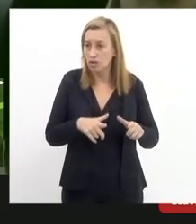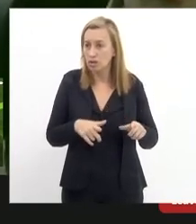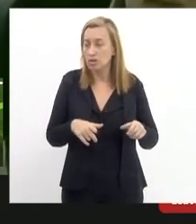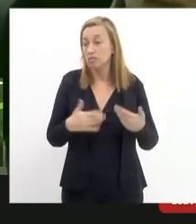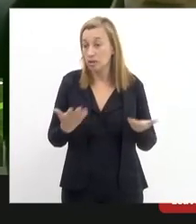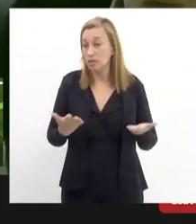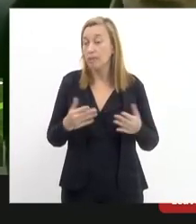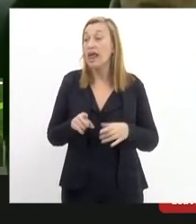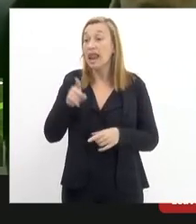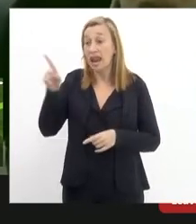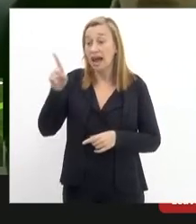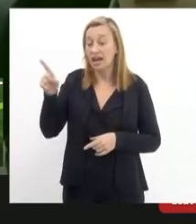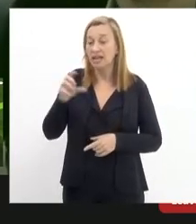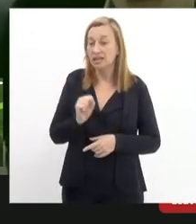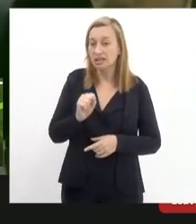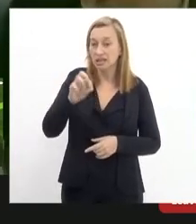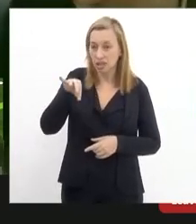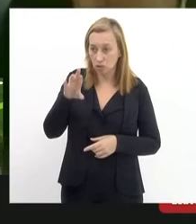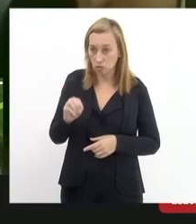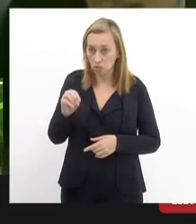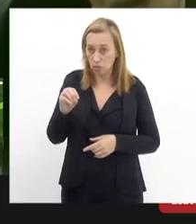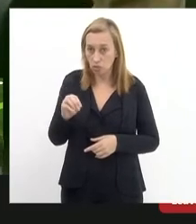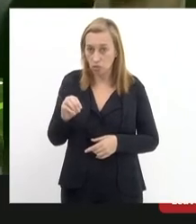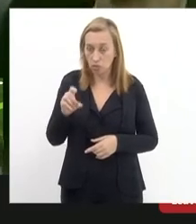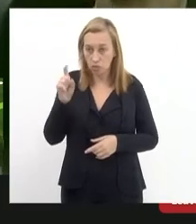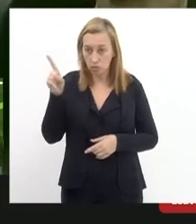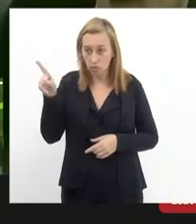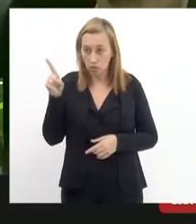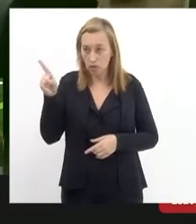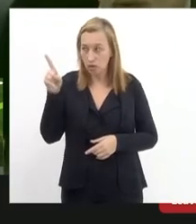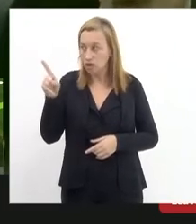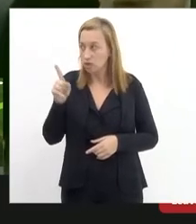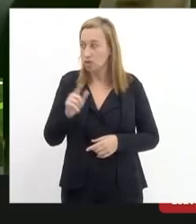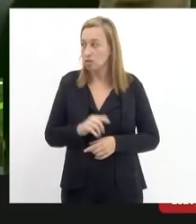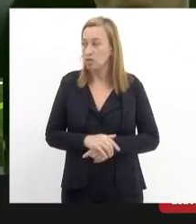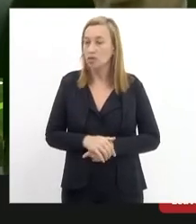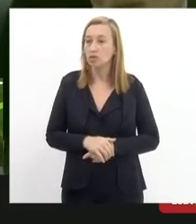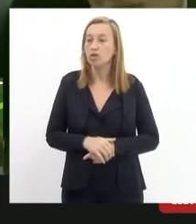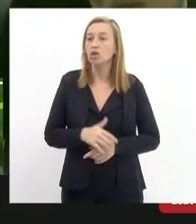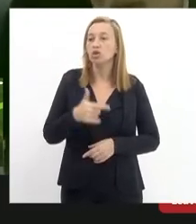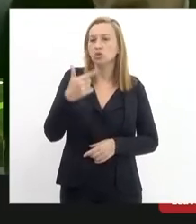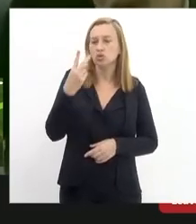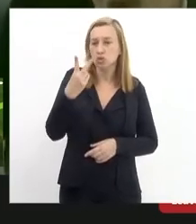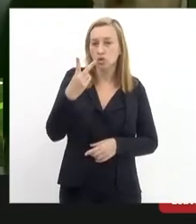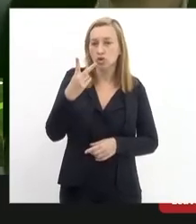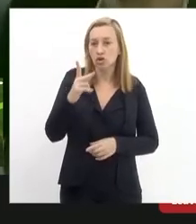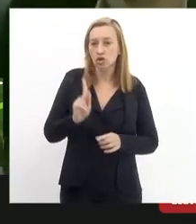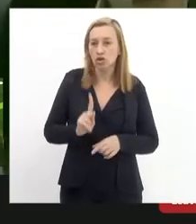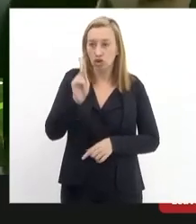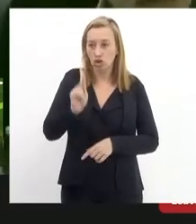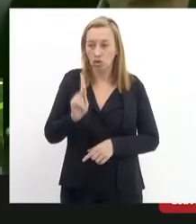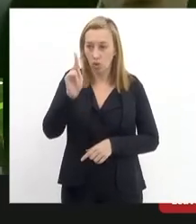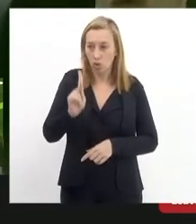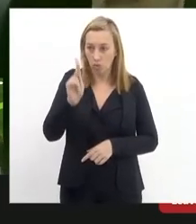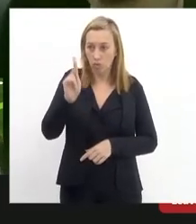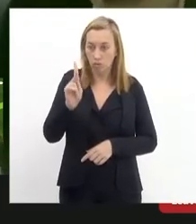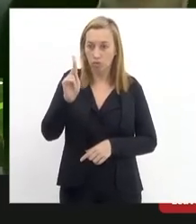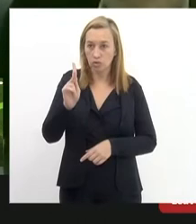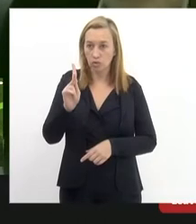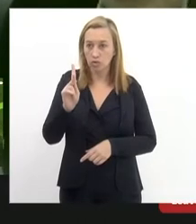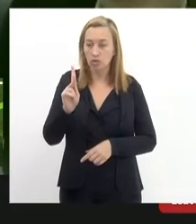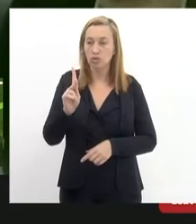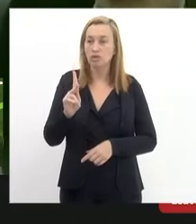lá na cidade de Santos a malha lá diz respeito a algo em torno de dois quilômetros e com uma topografia